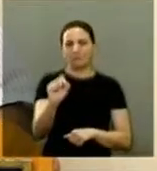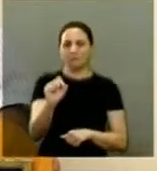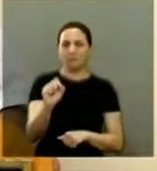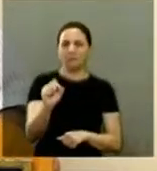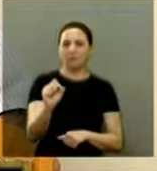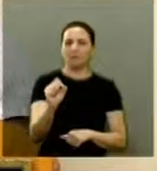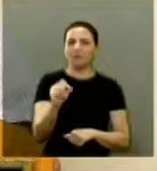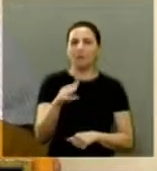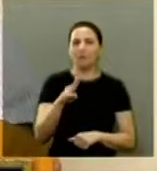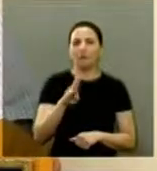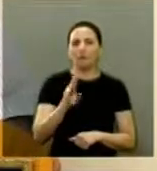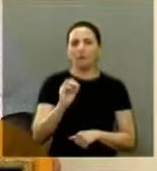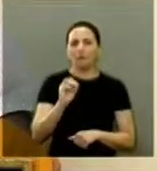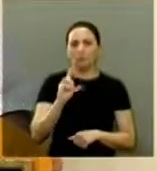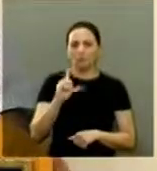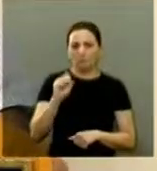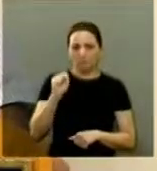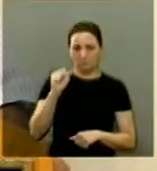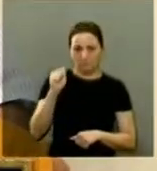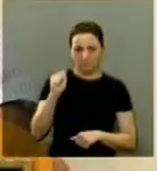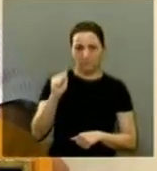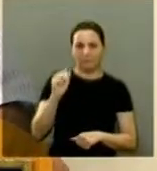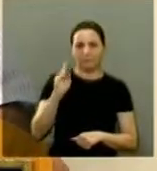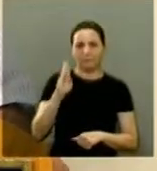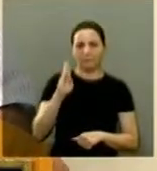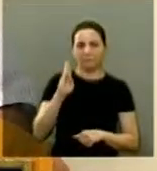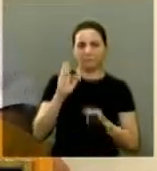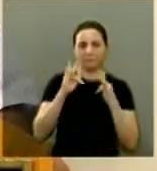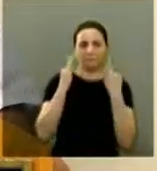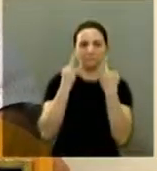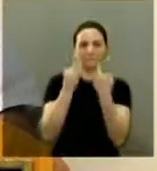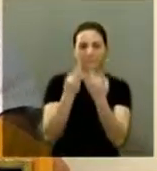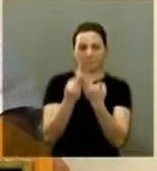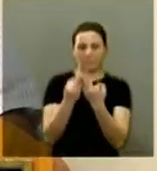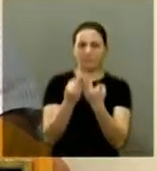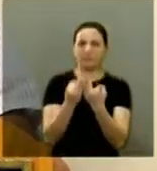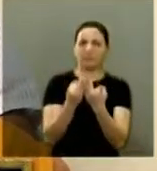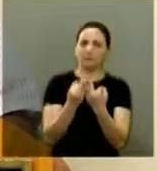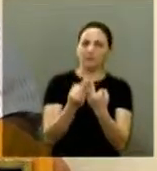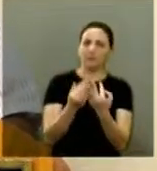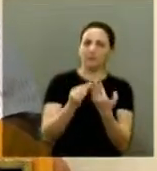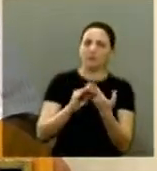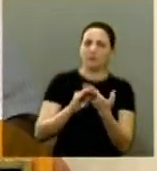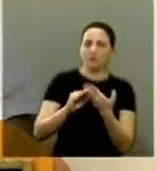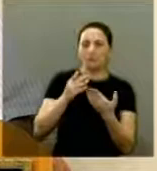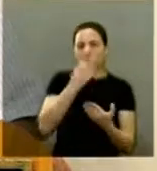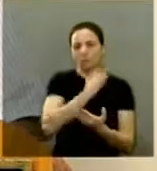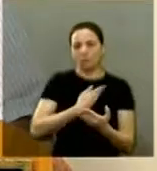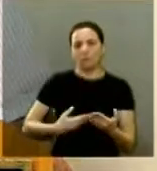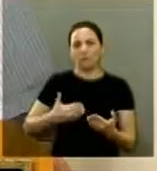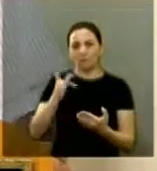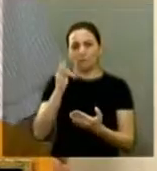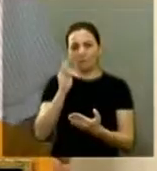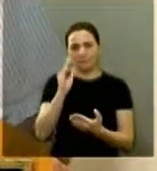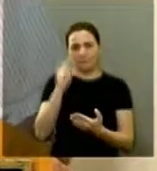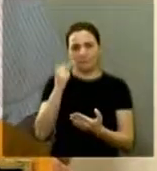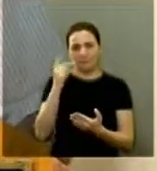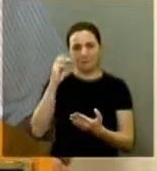Bolsa Família que foi um programa criado no governo Fernando Henrique que quando Fernando Henrique saiu já tinha 6 milhões de beneficiados